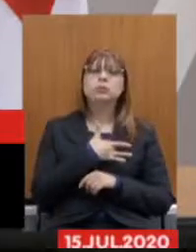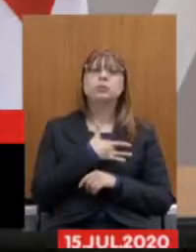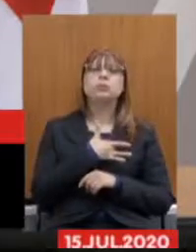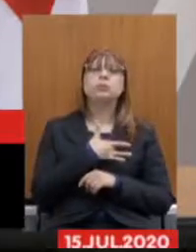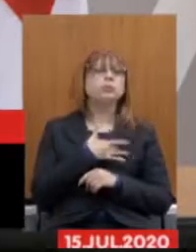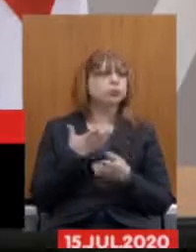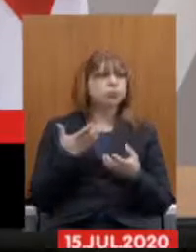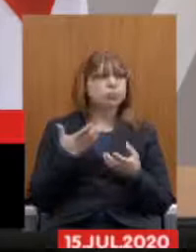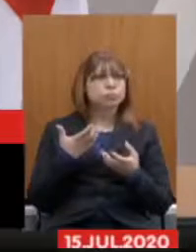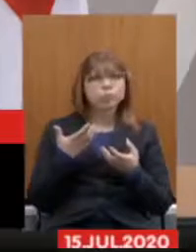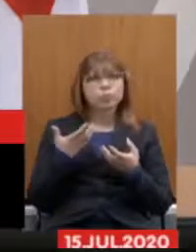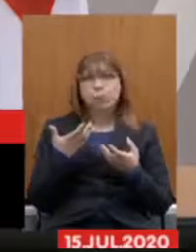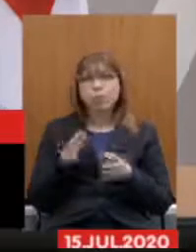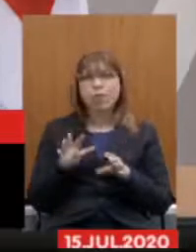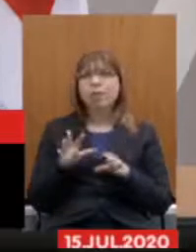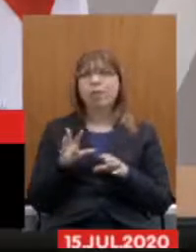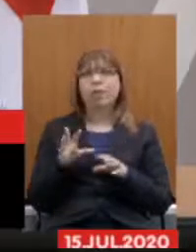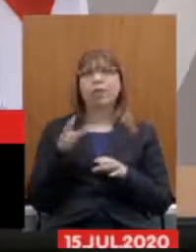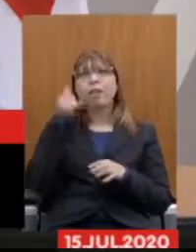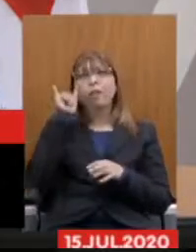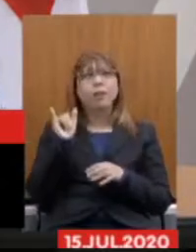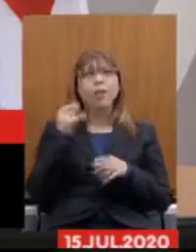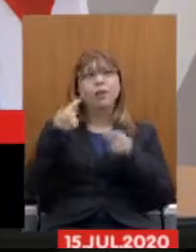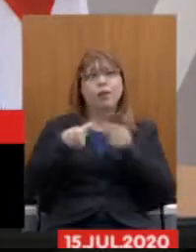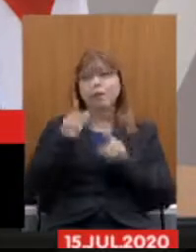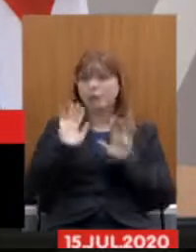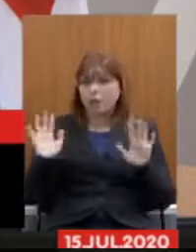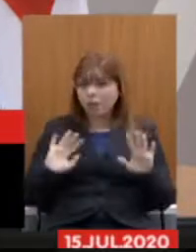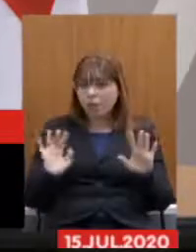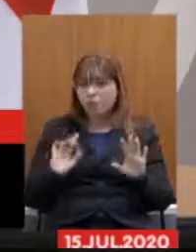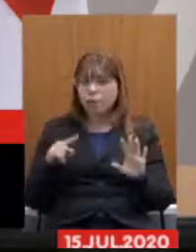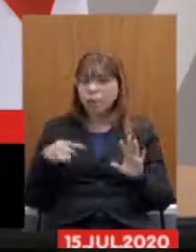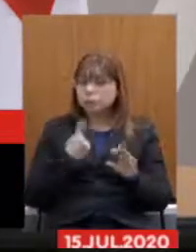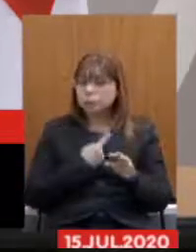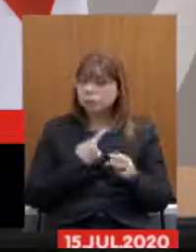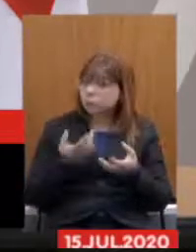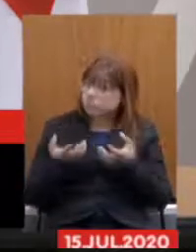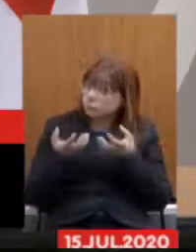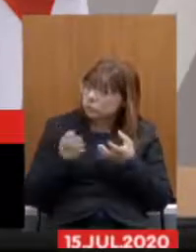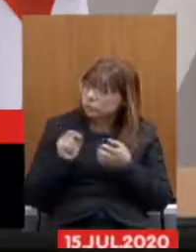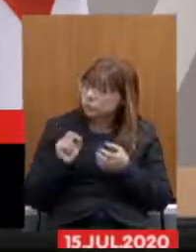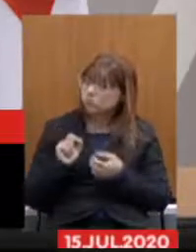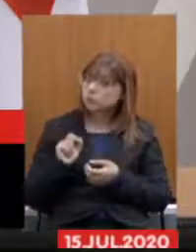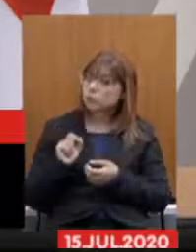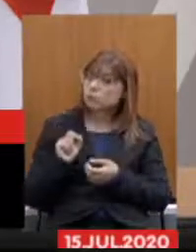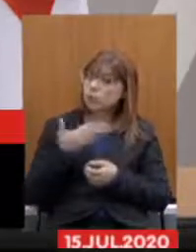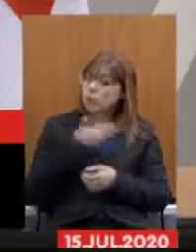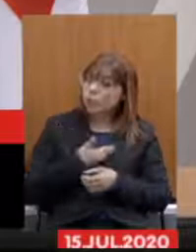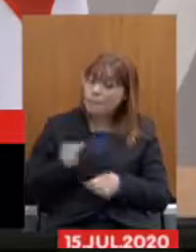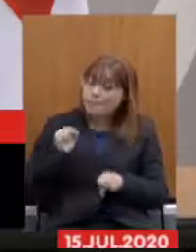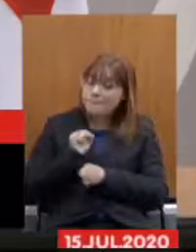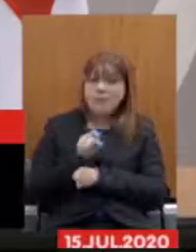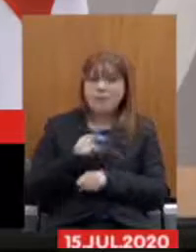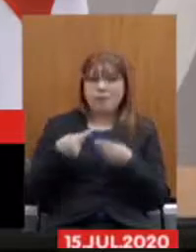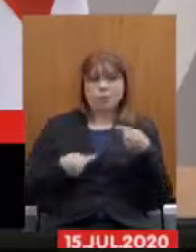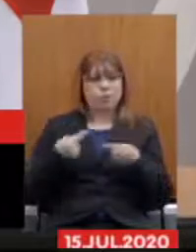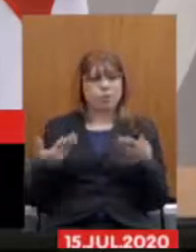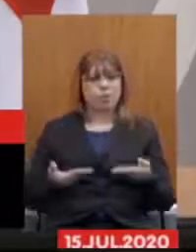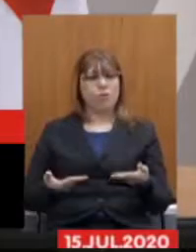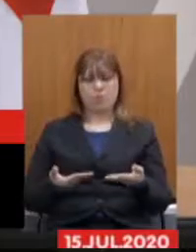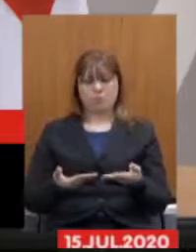a nossa expectativa que o governo paralise essa discussão